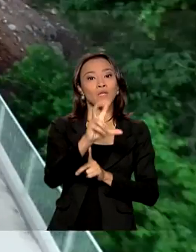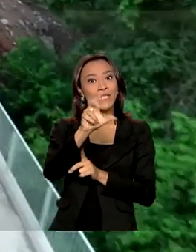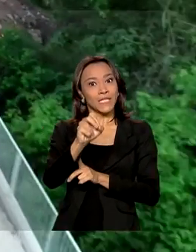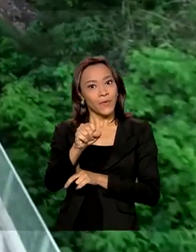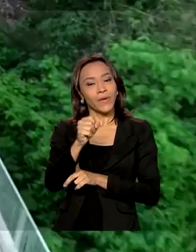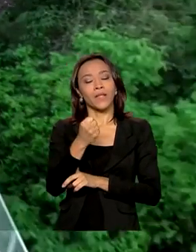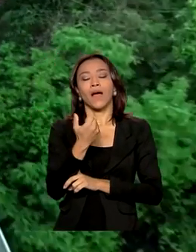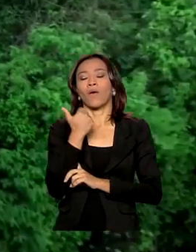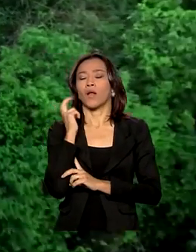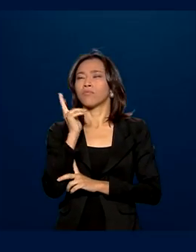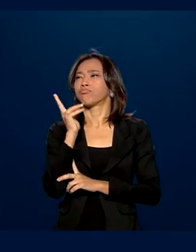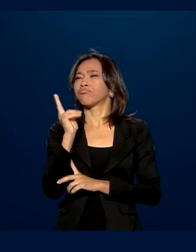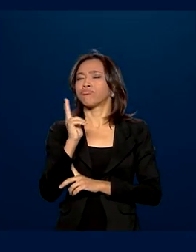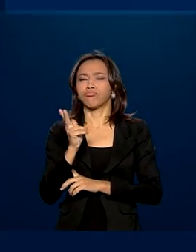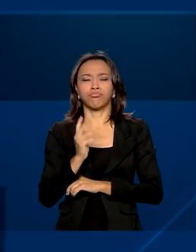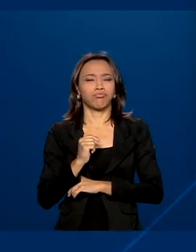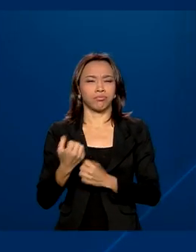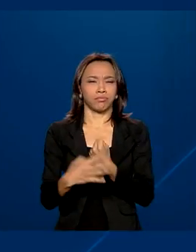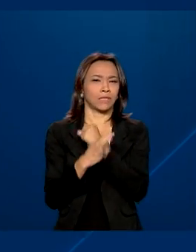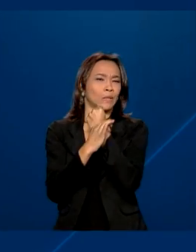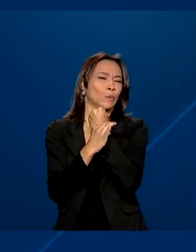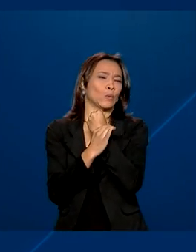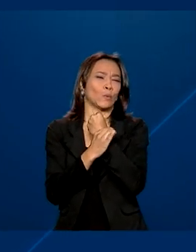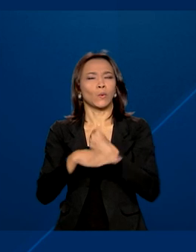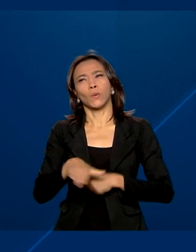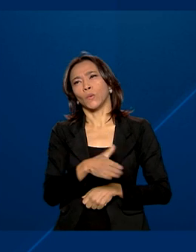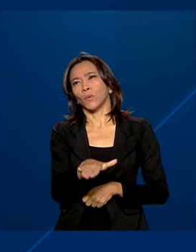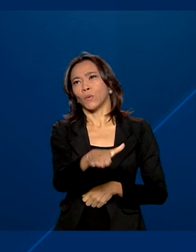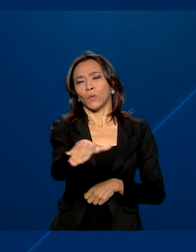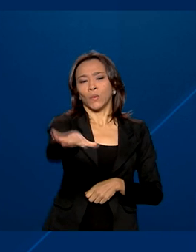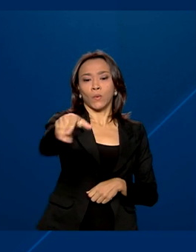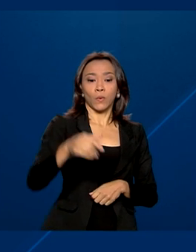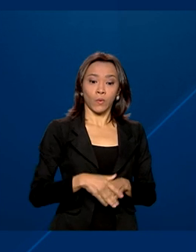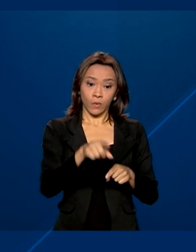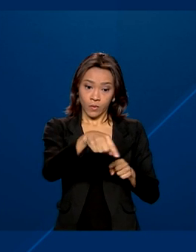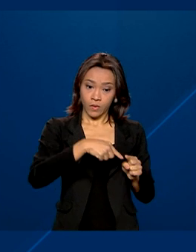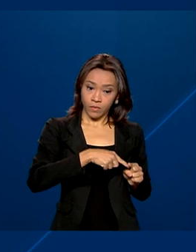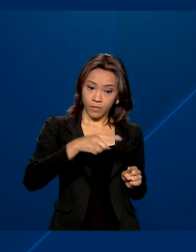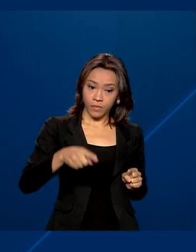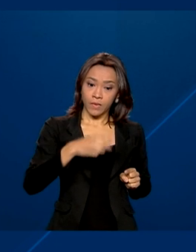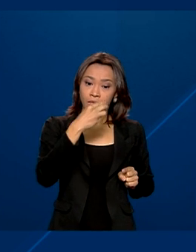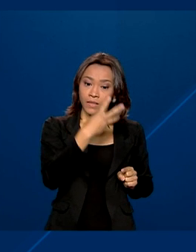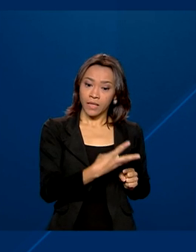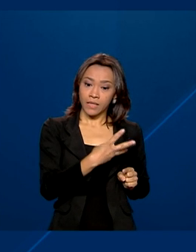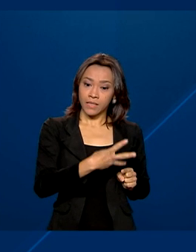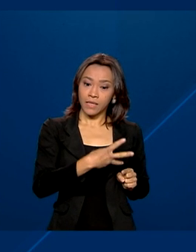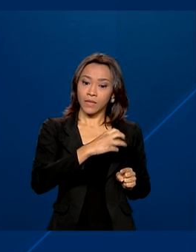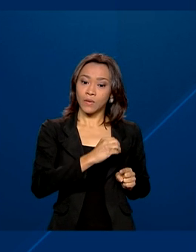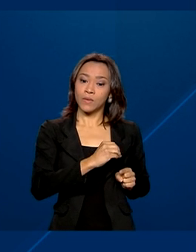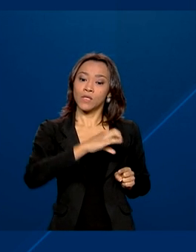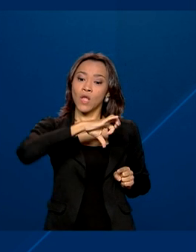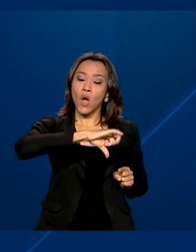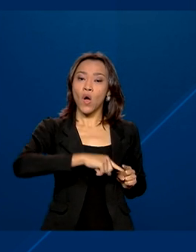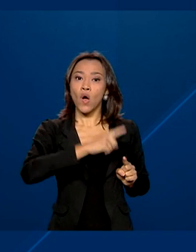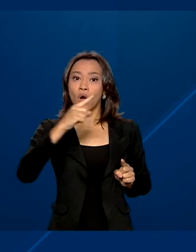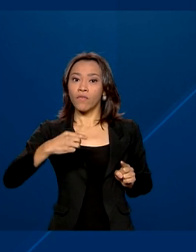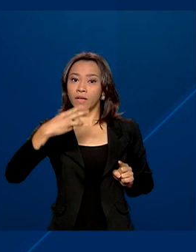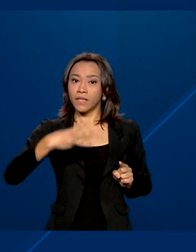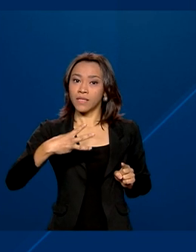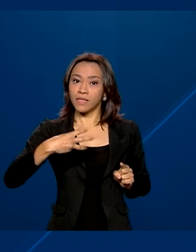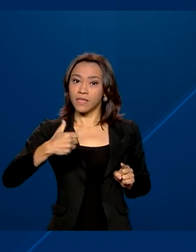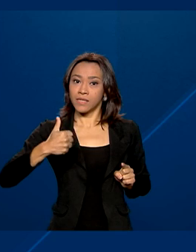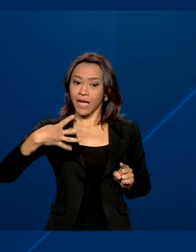viagem mais segura. O trecho entregue fica entre os quilômetros 309 e 314 no município